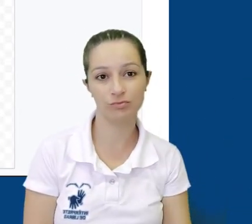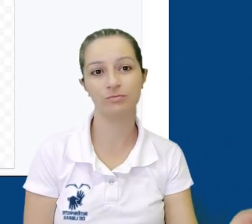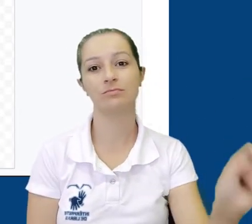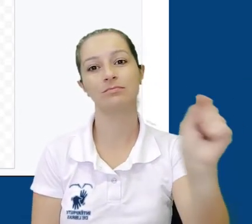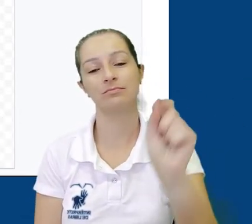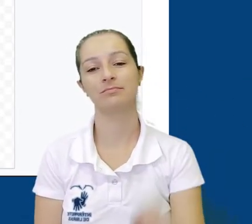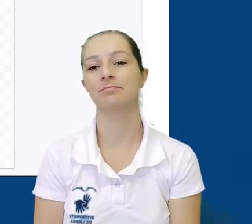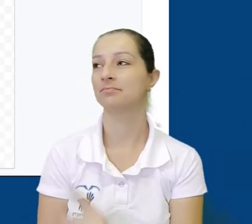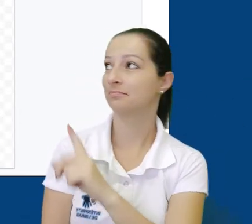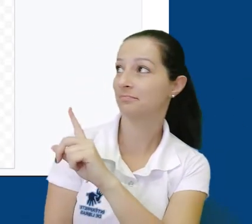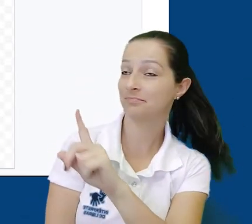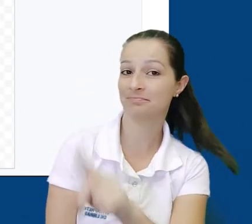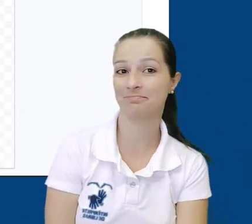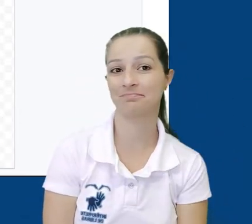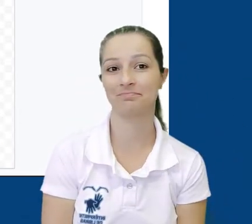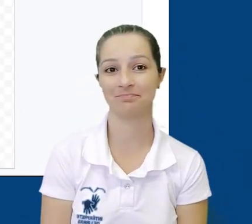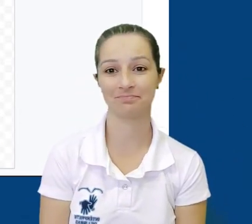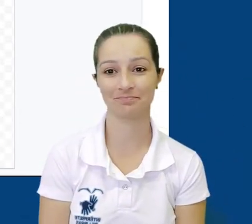suavizadas a cada clique.